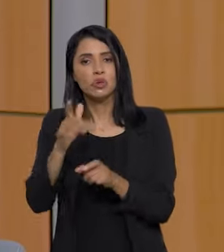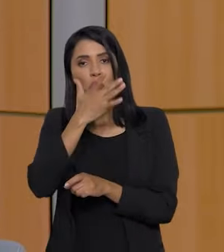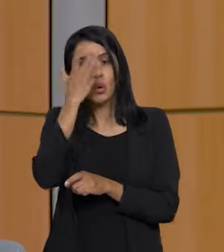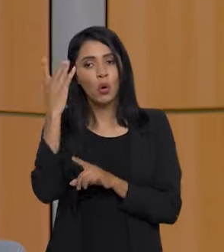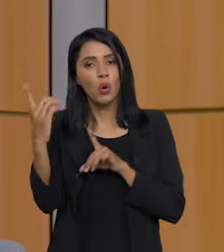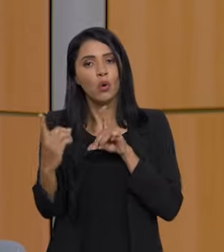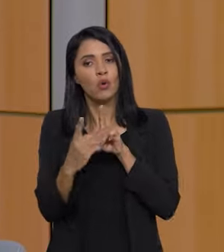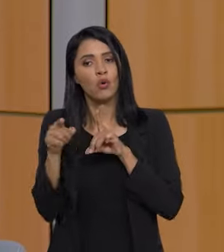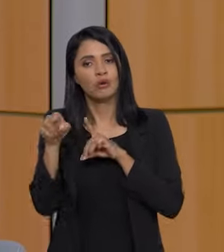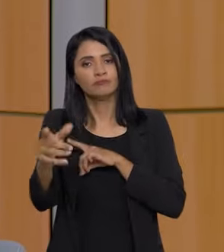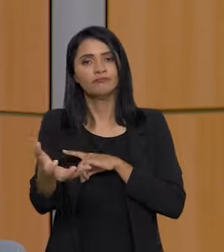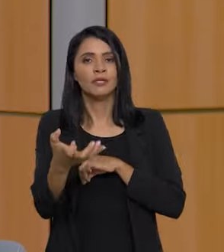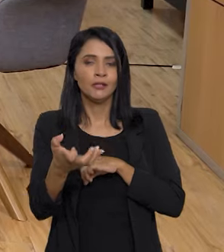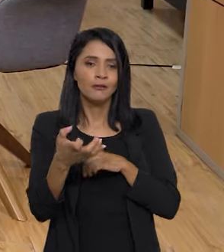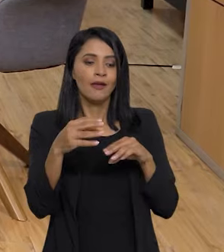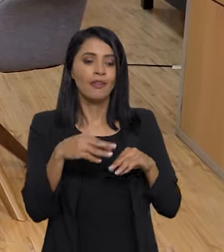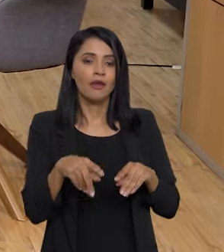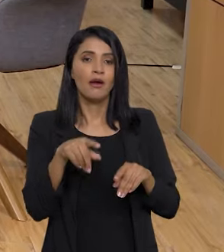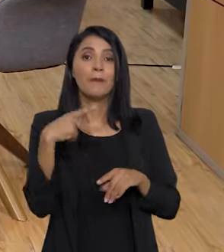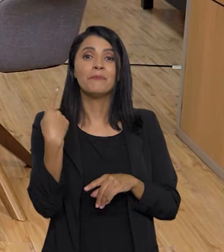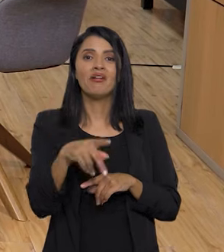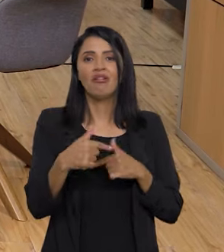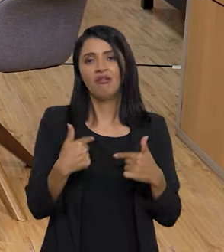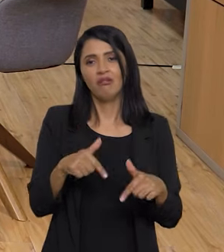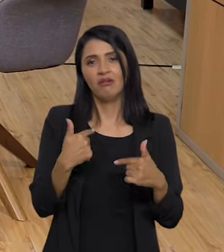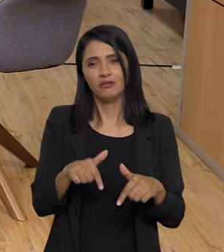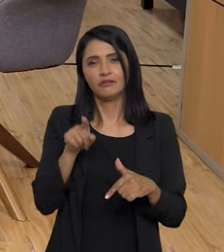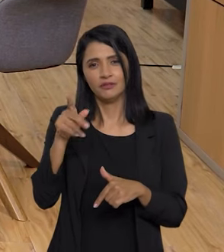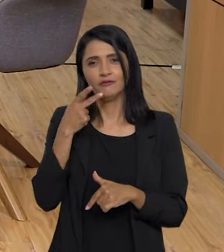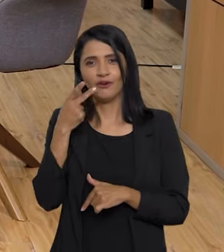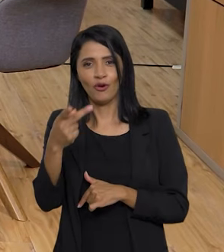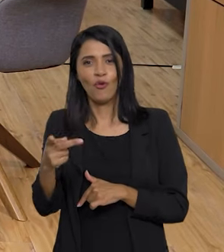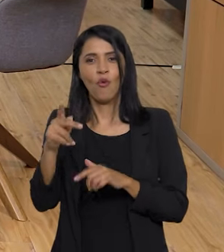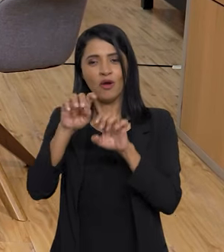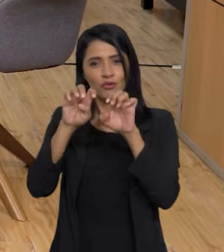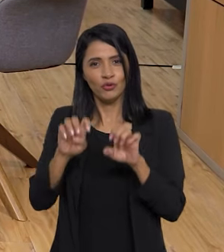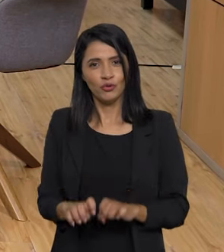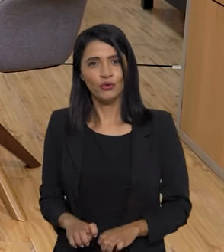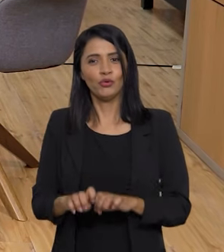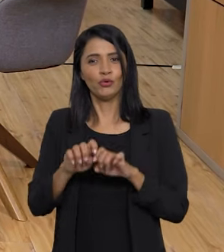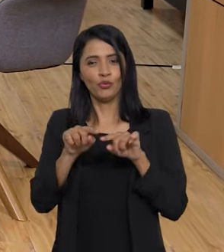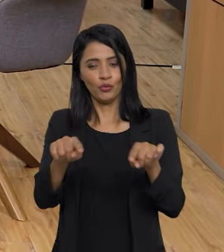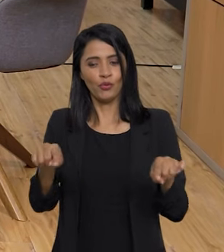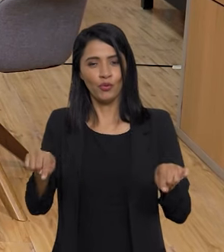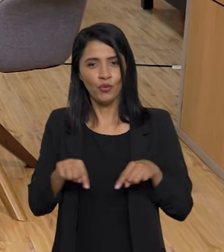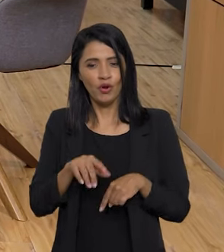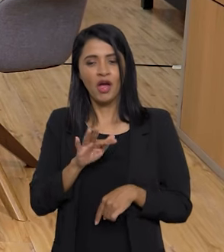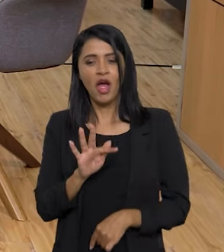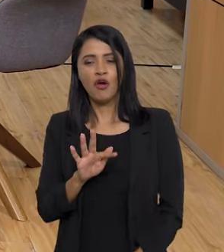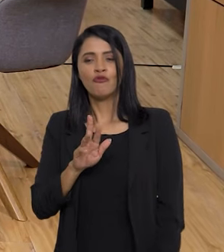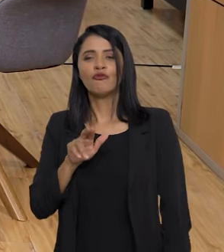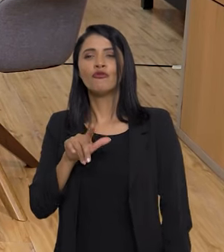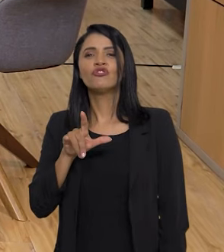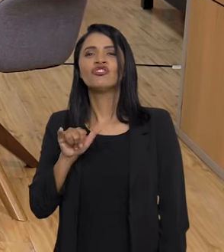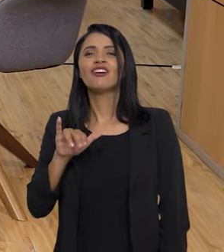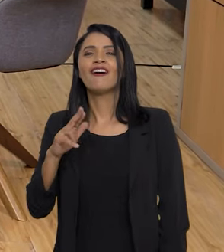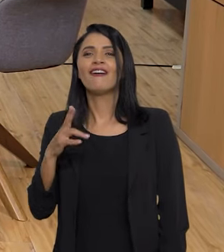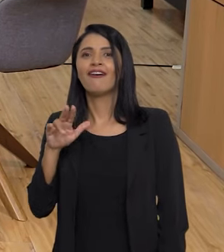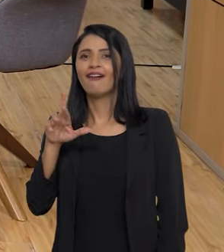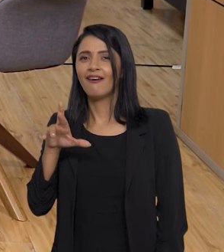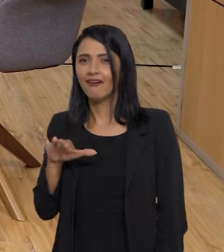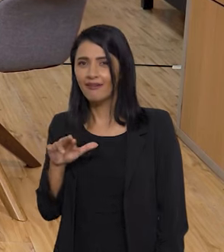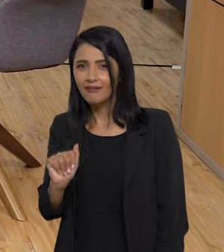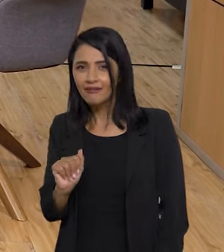pessoas que querem terra para trabalhar. Você falou da estrutura fundiária. Tem muito minifúndio no Brasil. Imagina você,